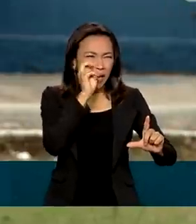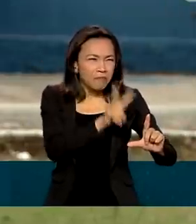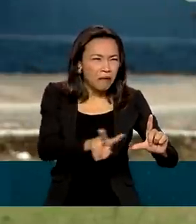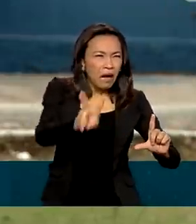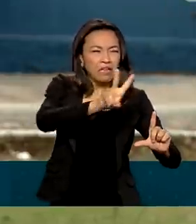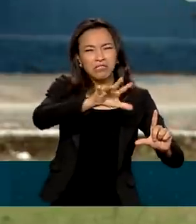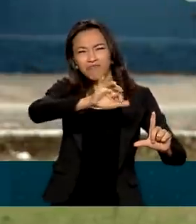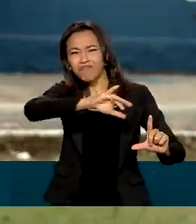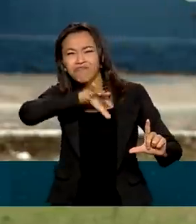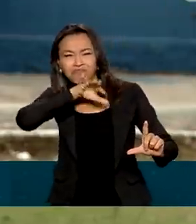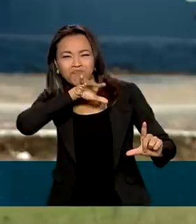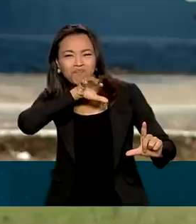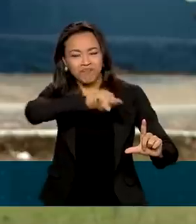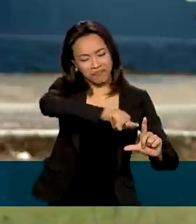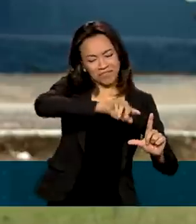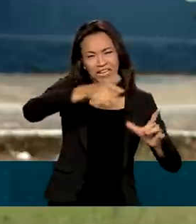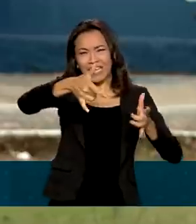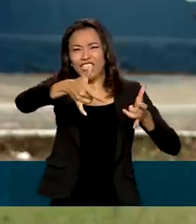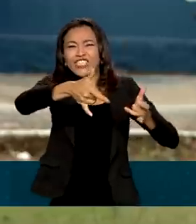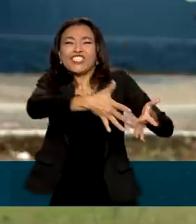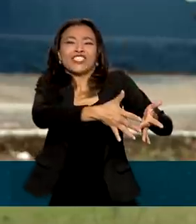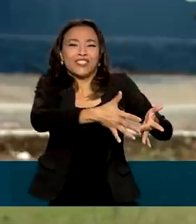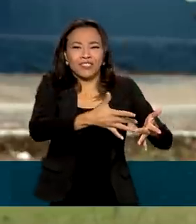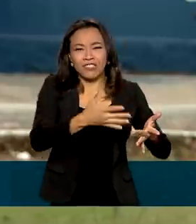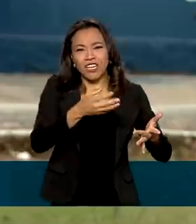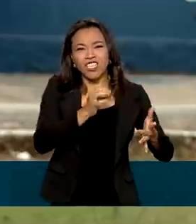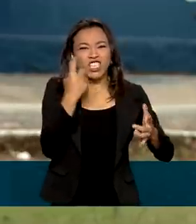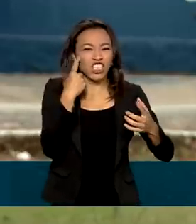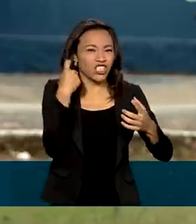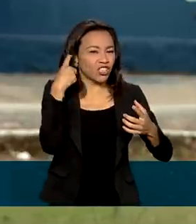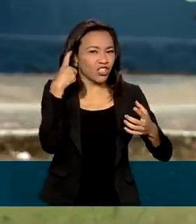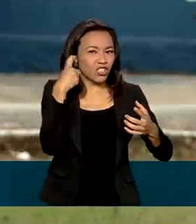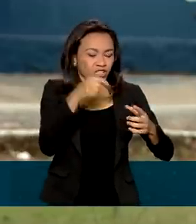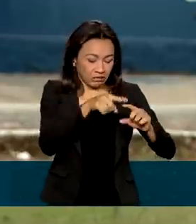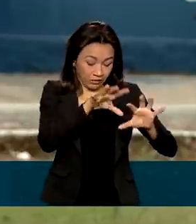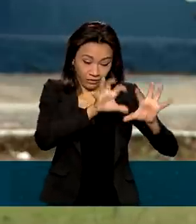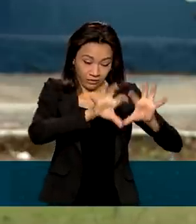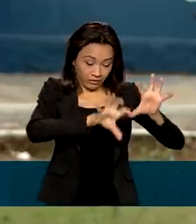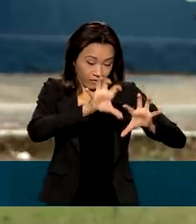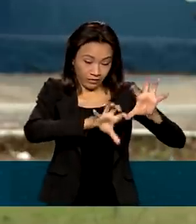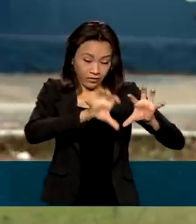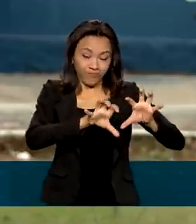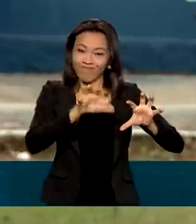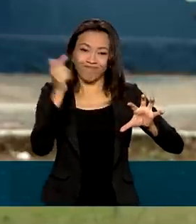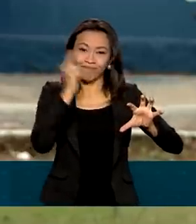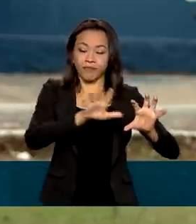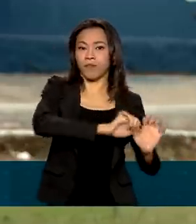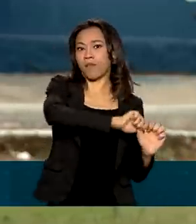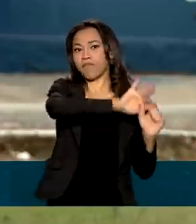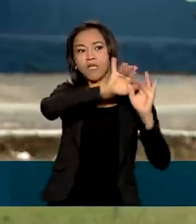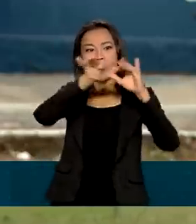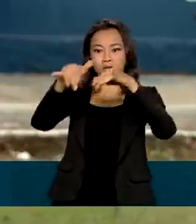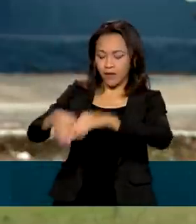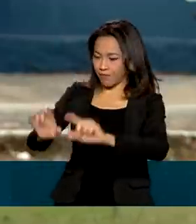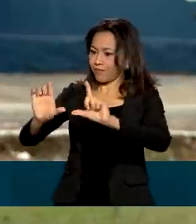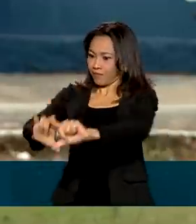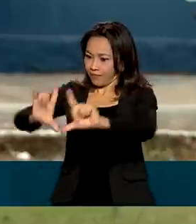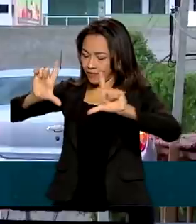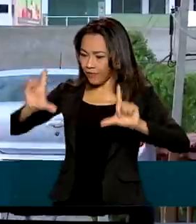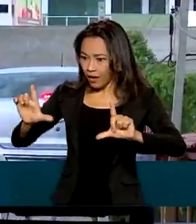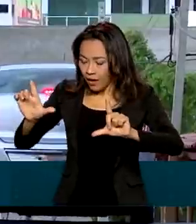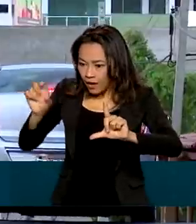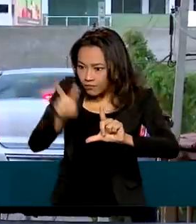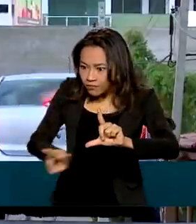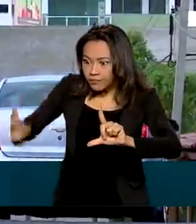substituindo aquela televisão antiga com chiados e chuviscos que todo mundo já conhece e que muitas vezes tem dificuldade de